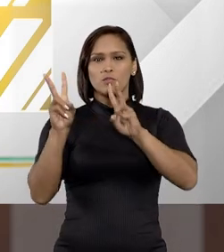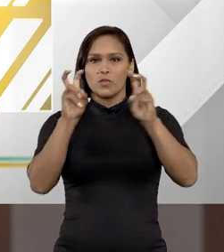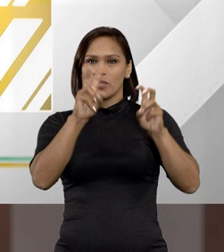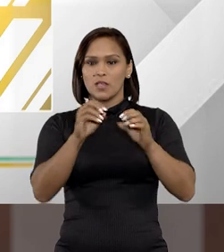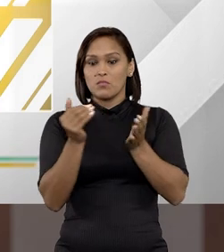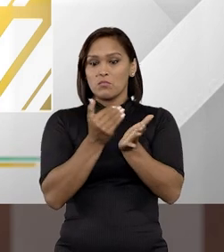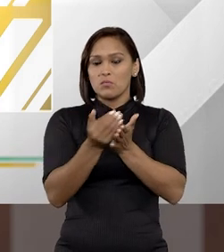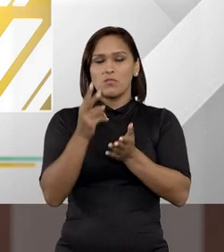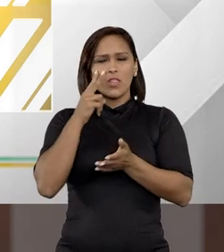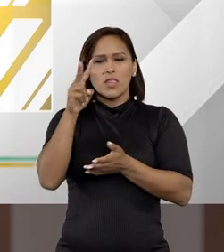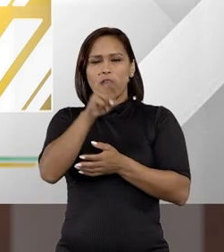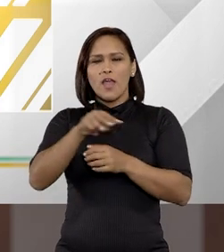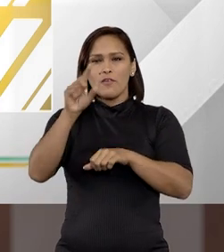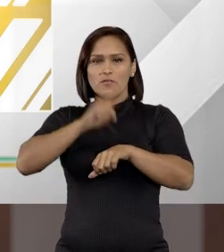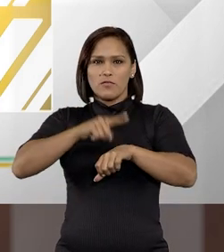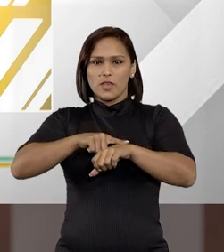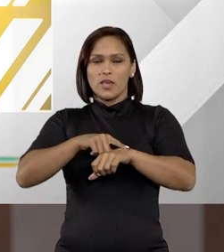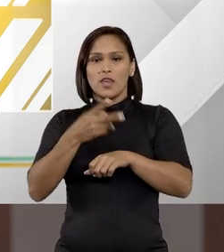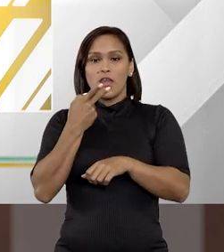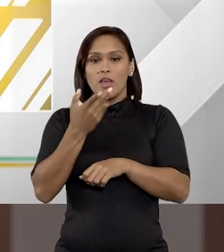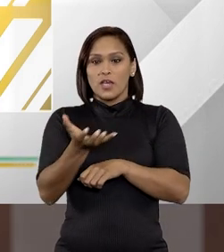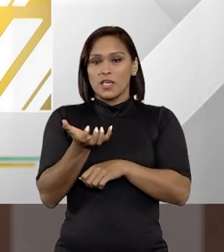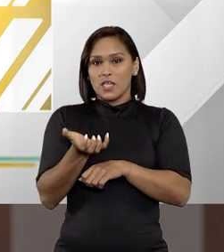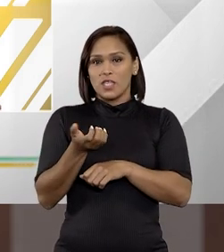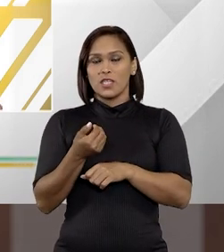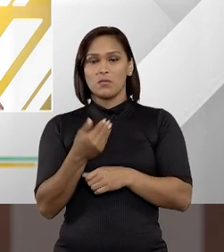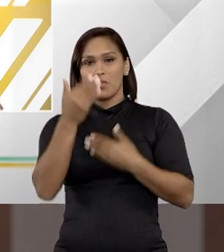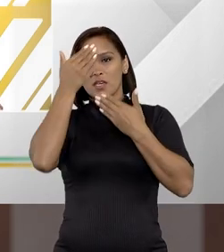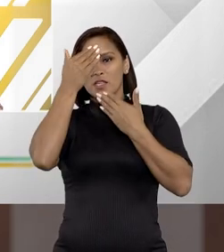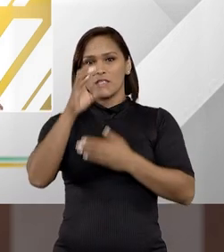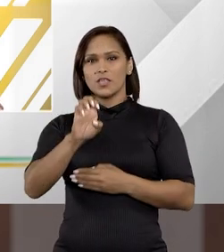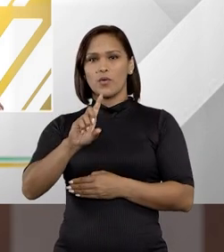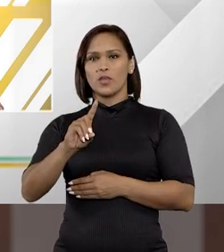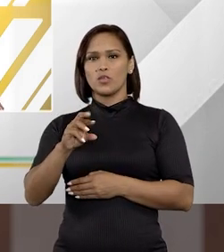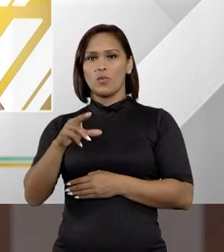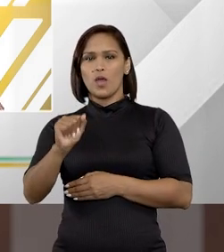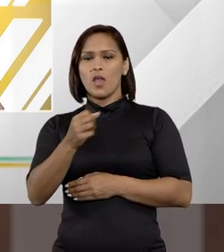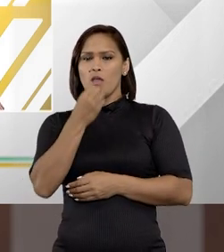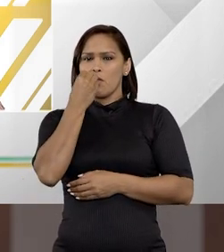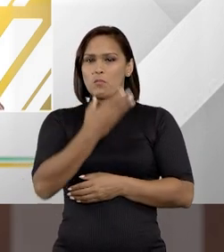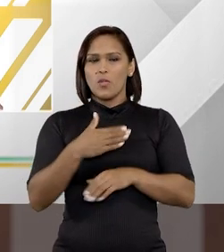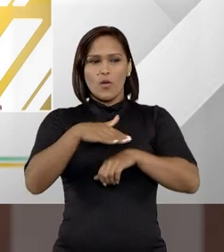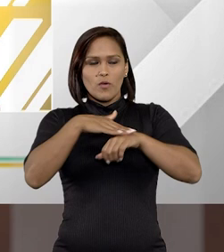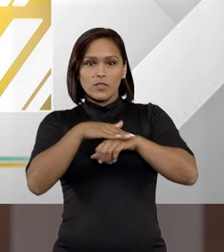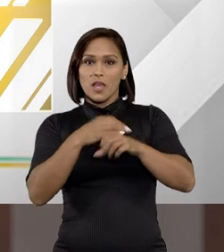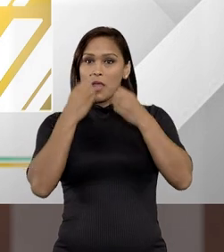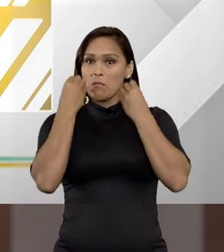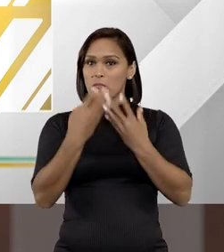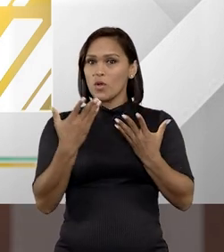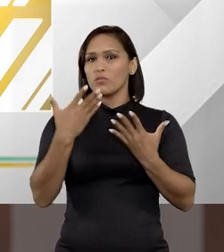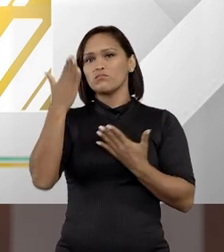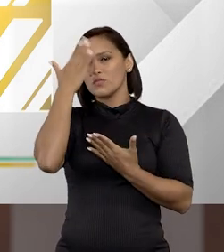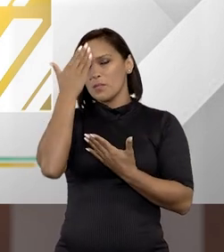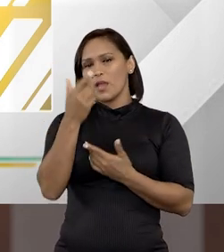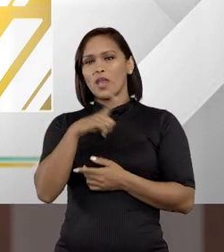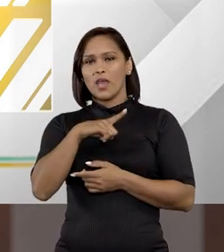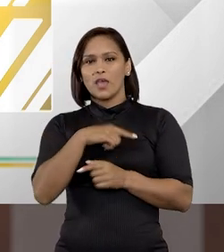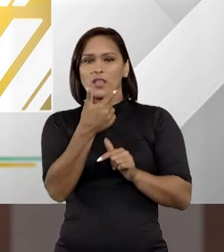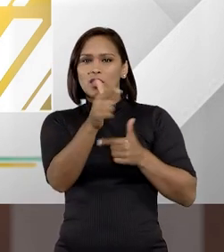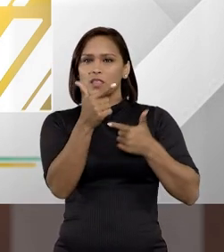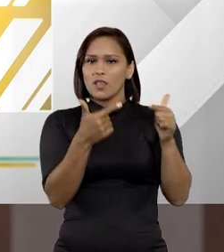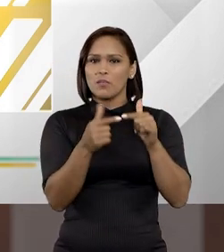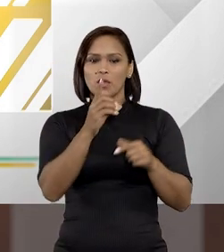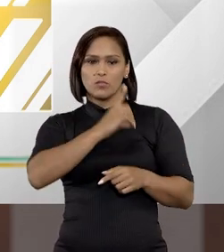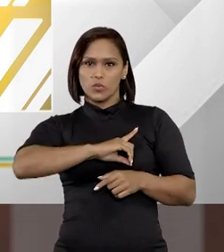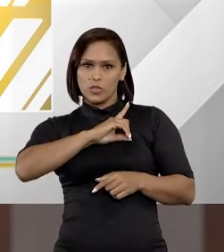assunto, o passou que eu nem vi. Queria agradecer também ao colega Eduardo, foi muito bom debater, é muito bom saber que há aí também